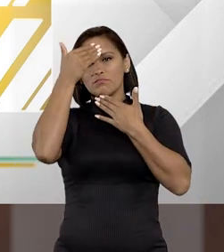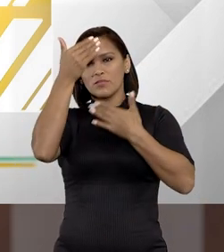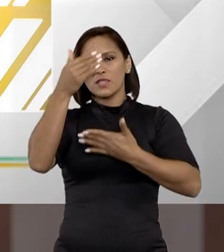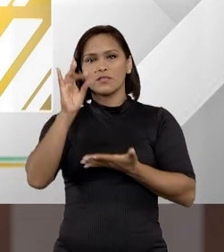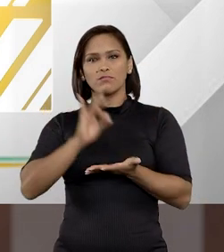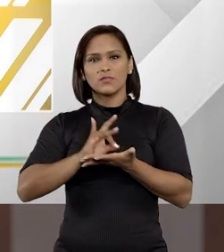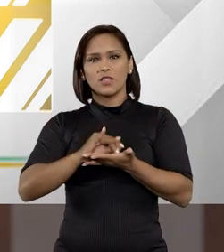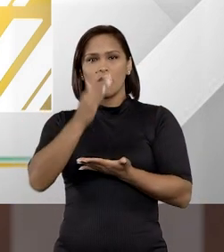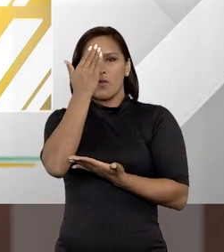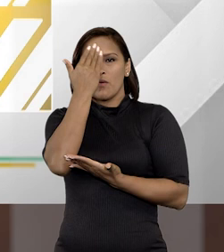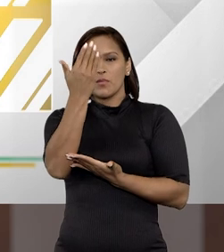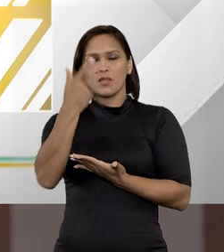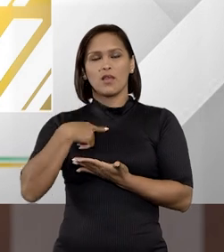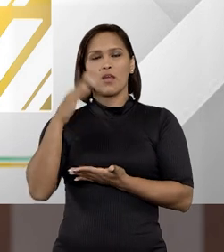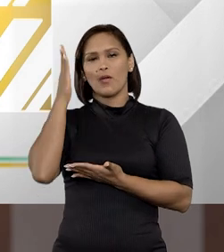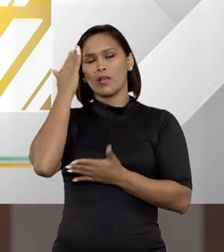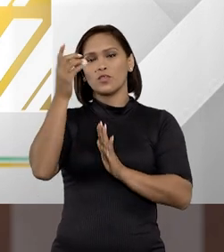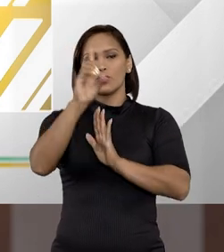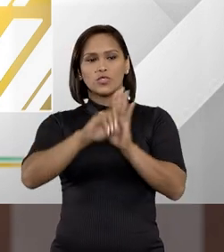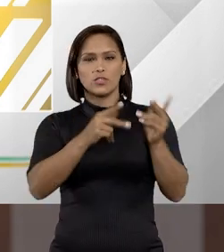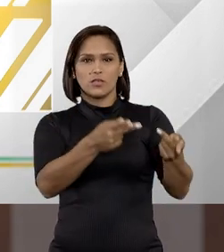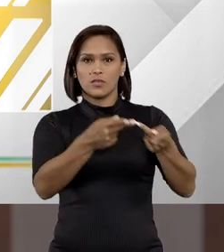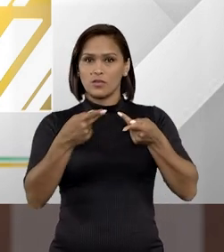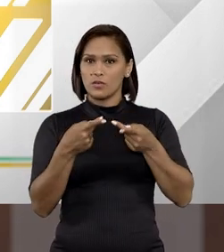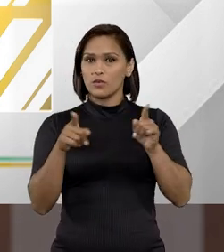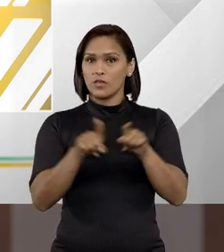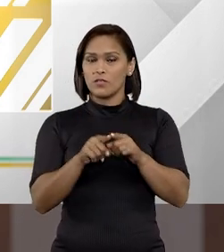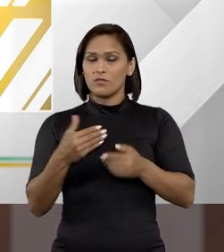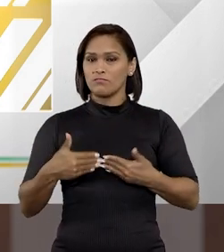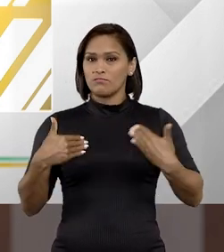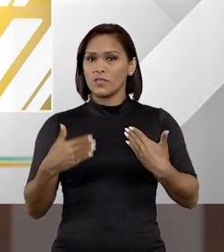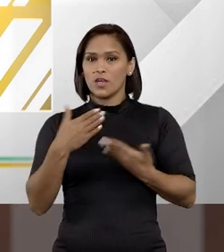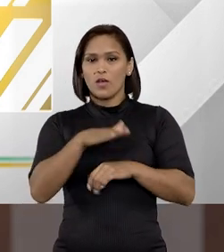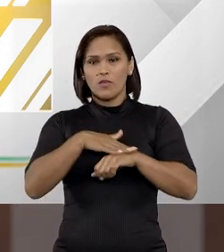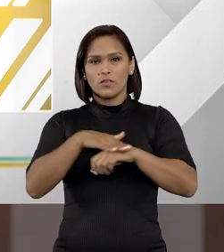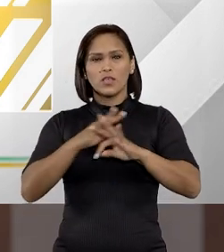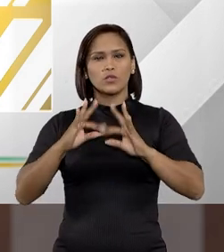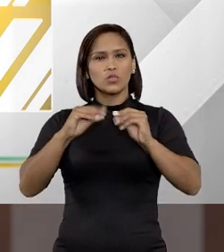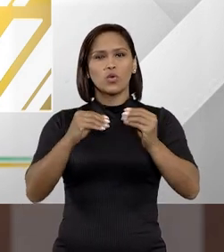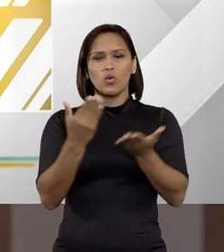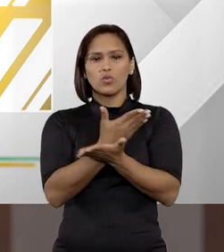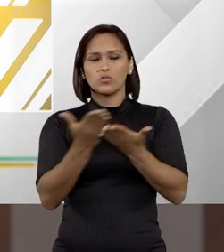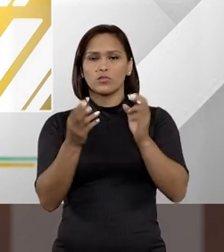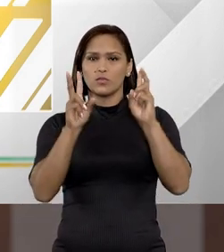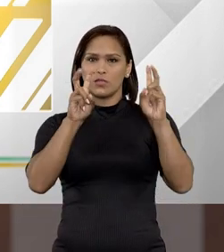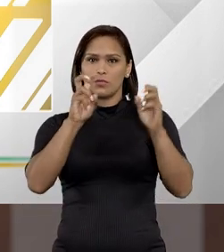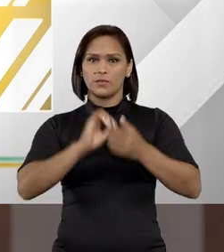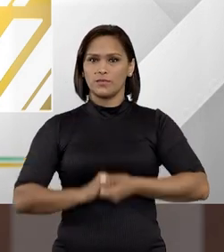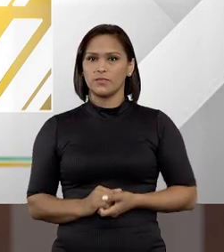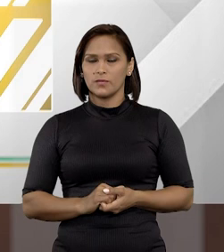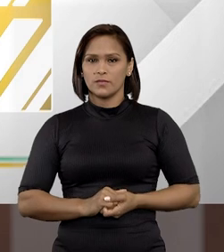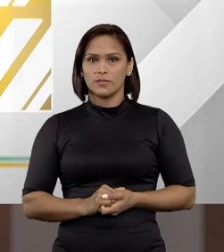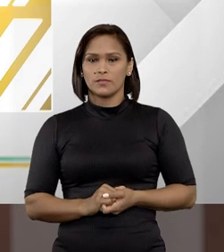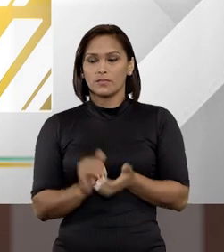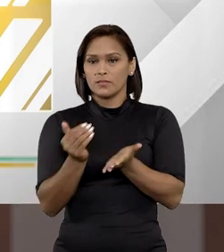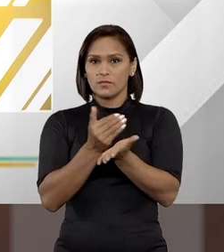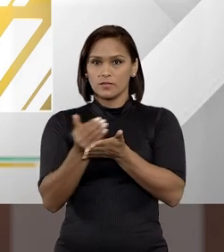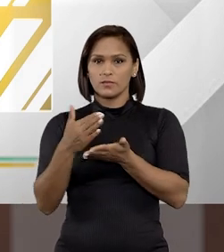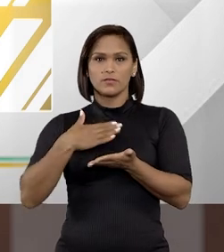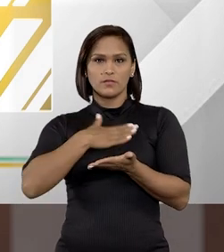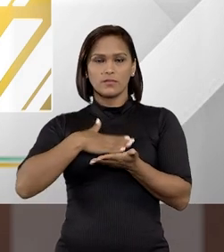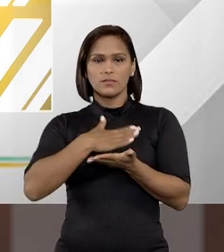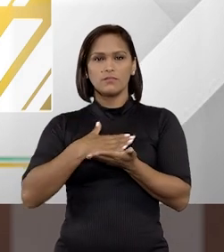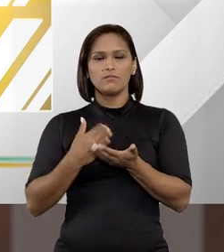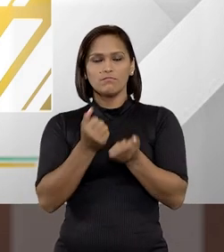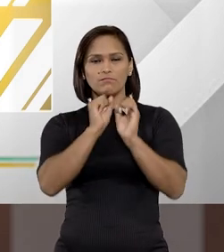agradeço muito, muito obrigada ao Entender Direito por me convidar hoje e vai ser um prazer conversar com vocês sobre isso. Bem, para começar,